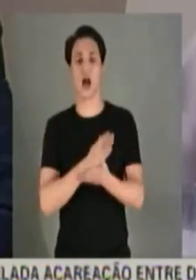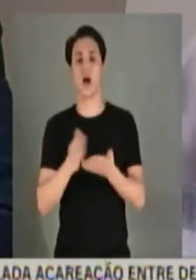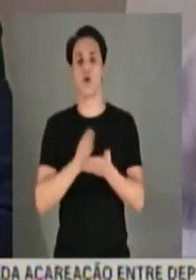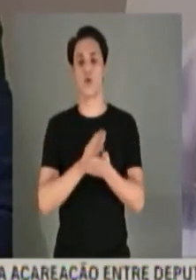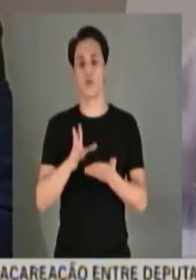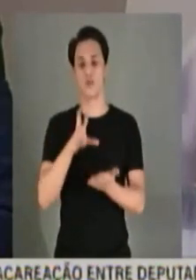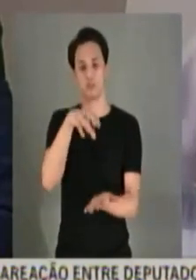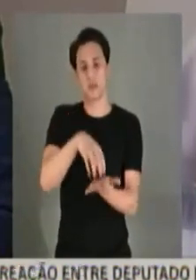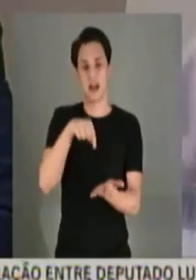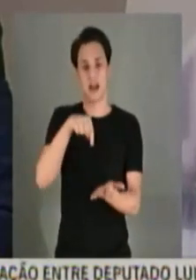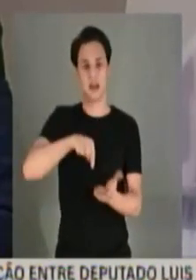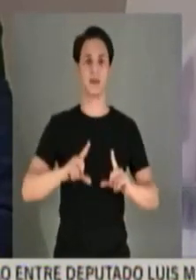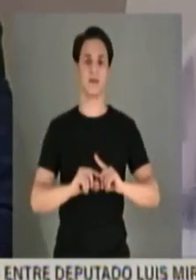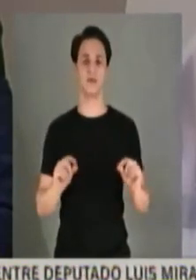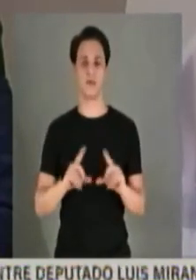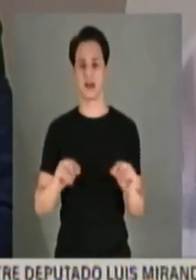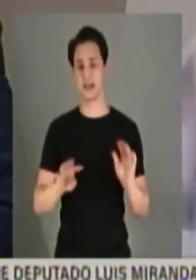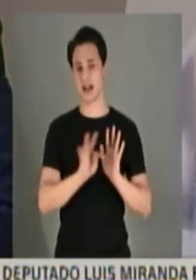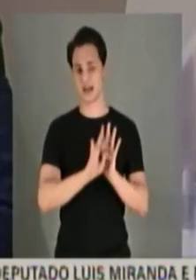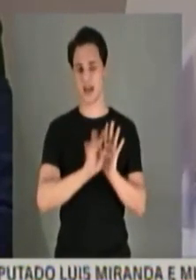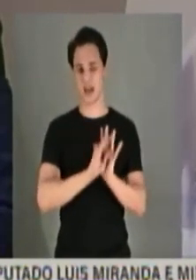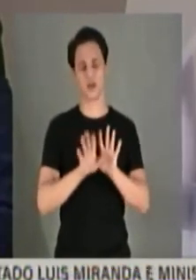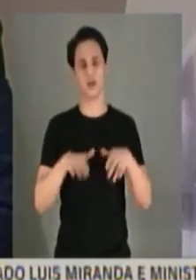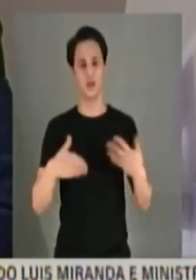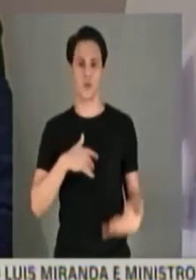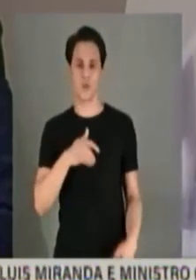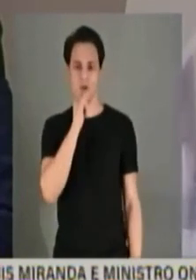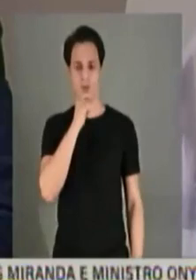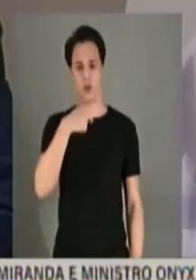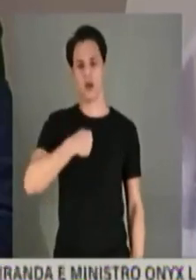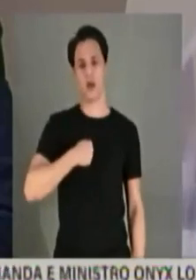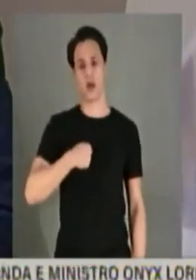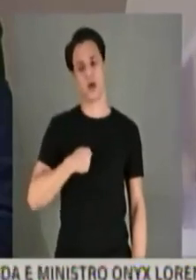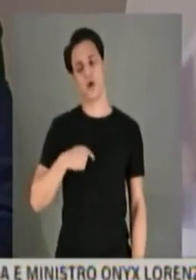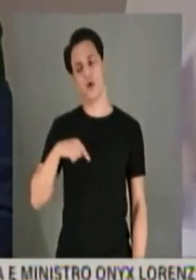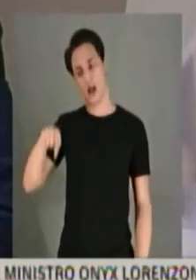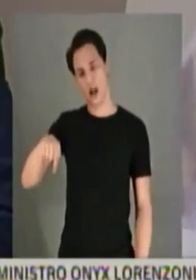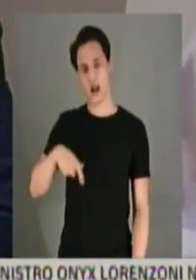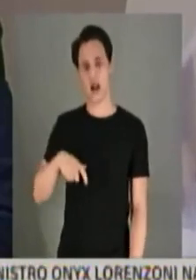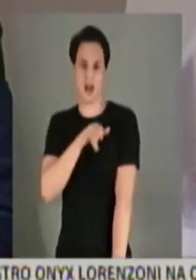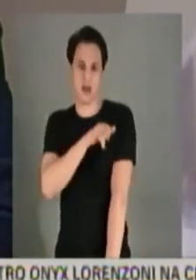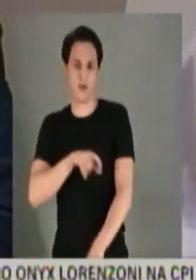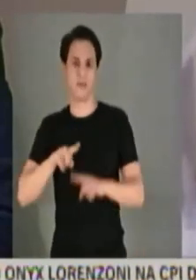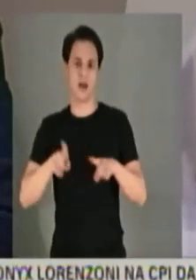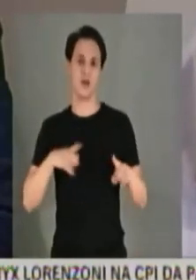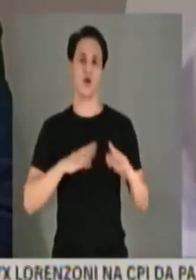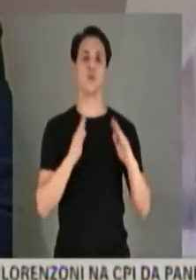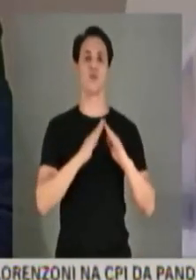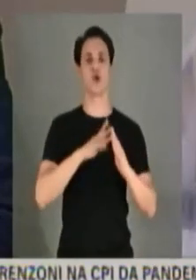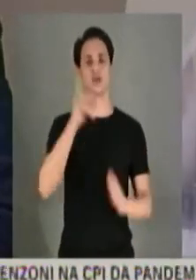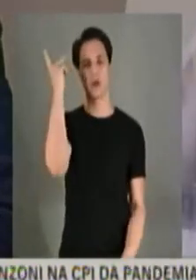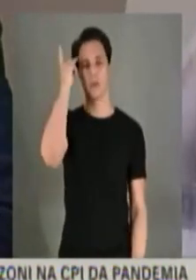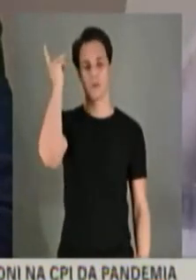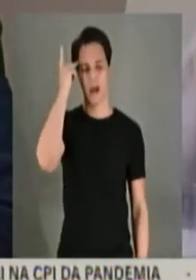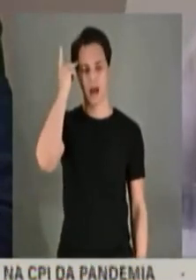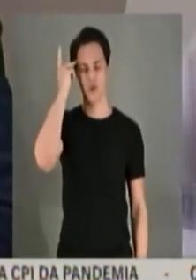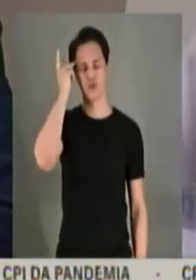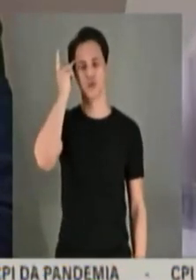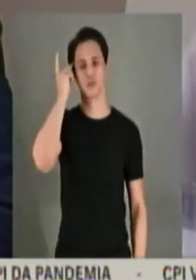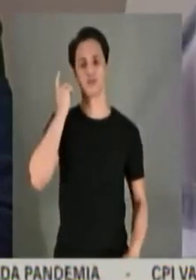aqui em Brasília. Então, no meu caso, apesar de ser do Rio de Janeiro, mas eu moro no interior de São Paulo e